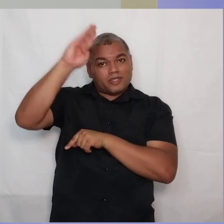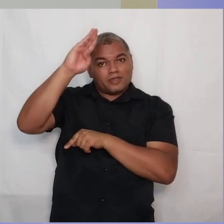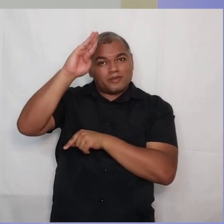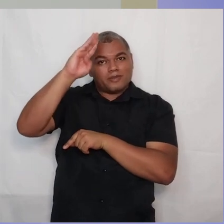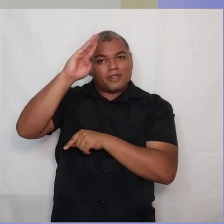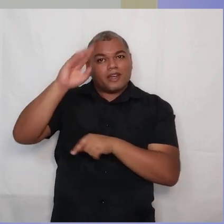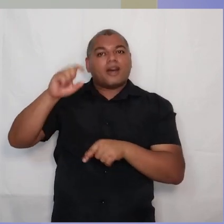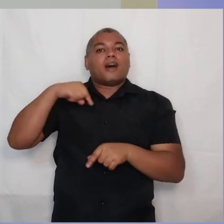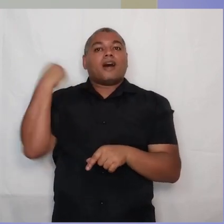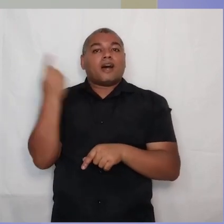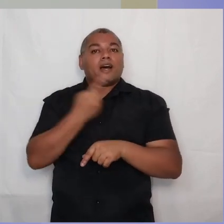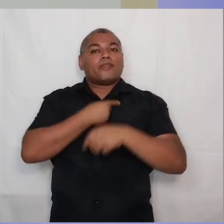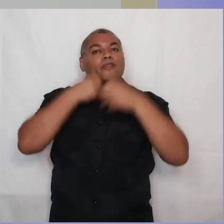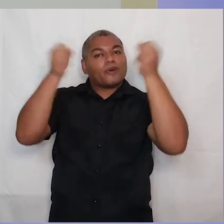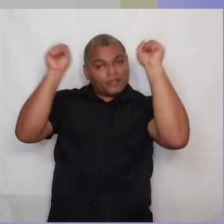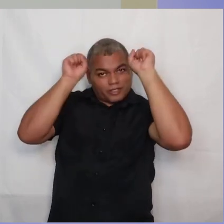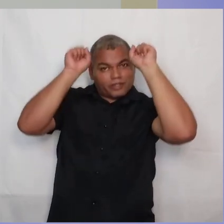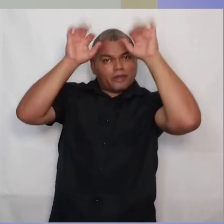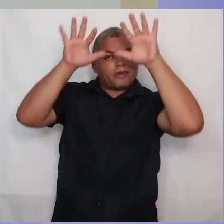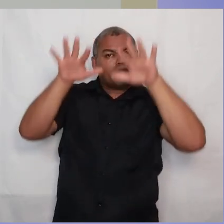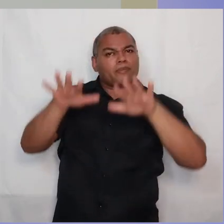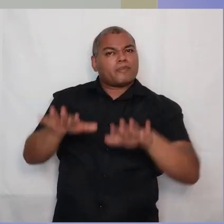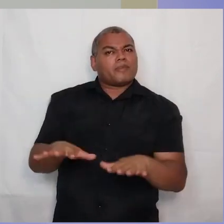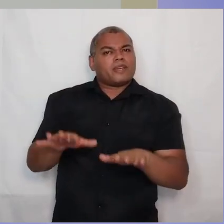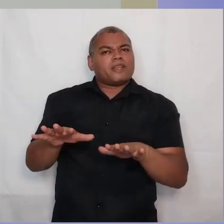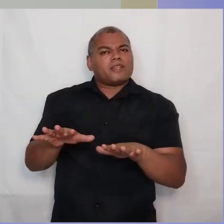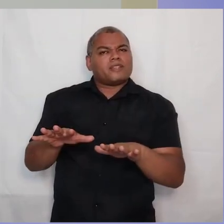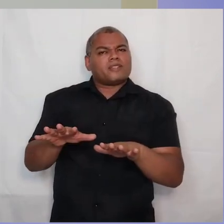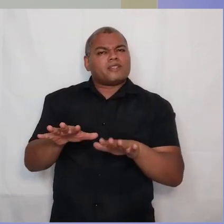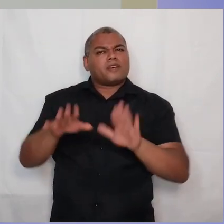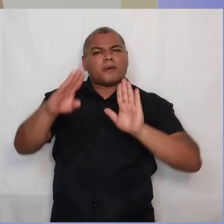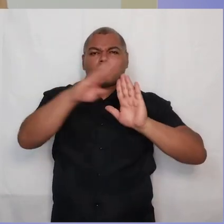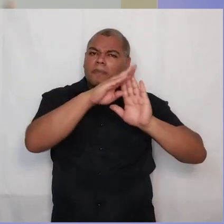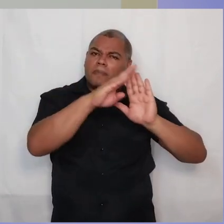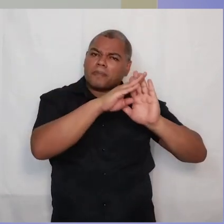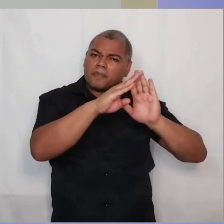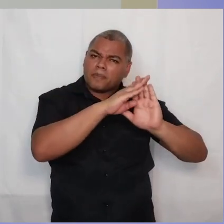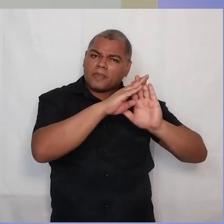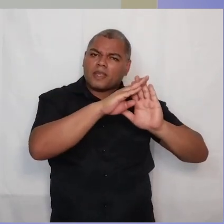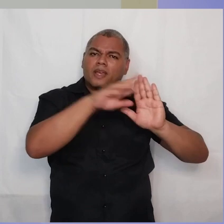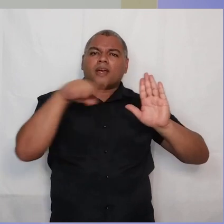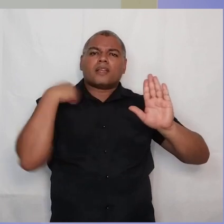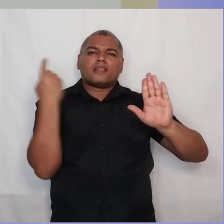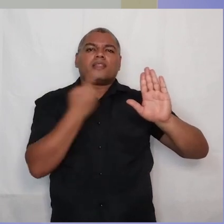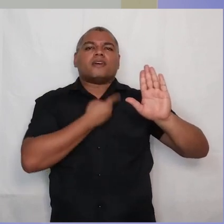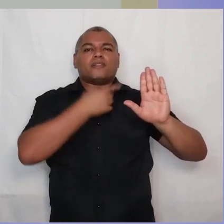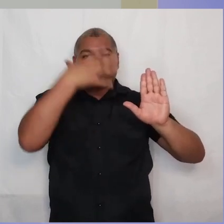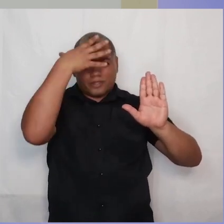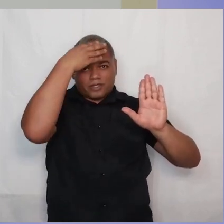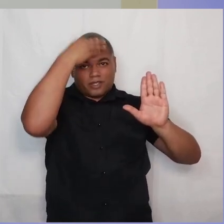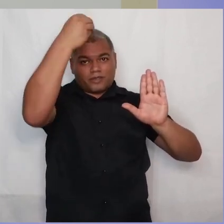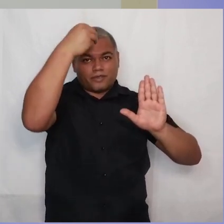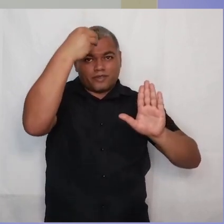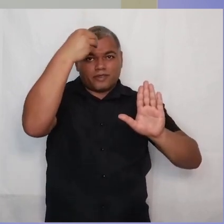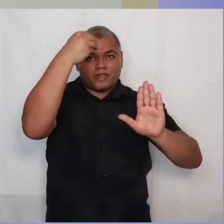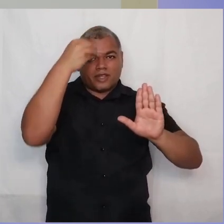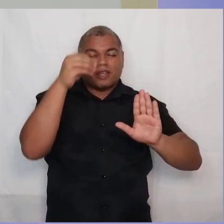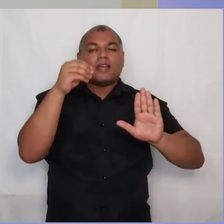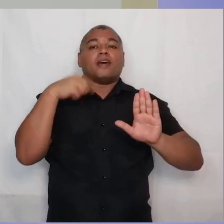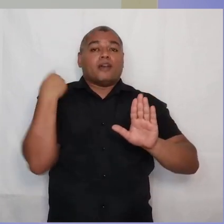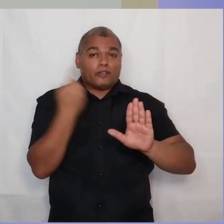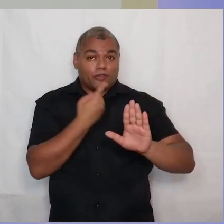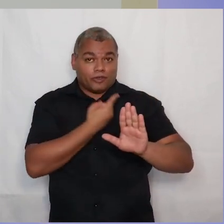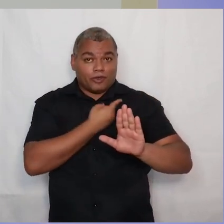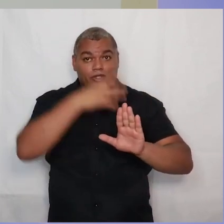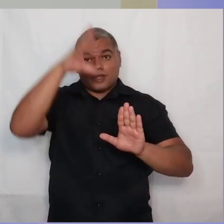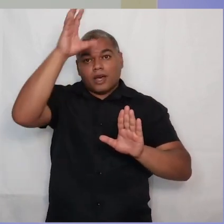nossa bênção, Cristo é o objeto da nossa fé, Cristo em si. E nós aprendemos Cristo. E